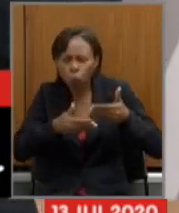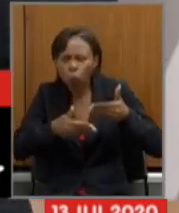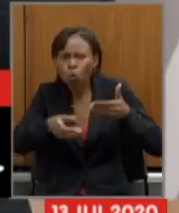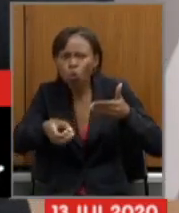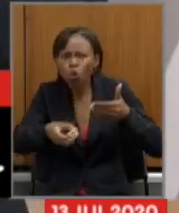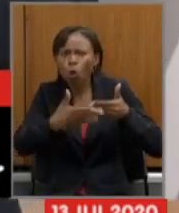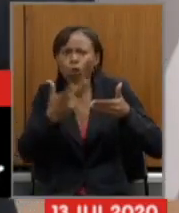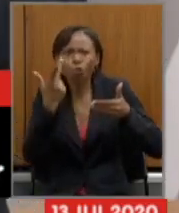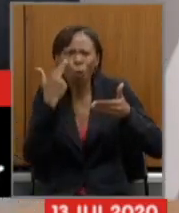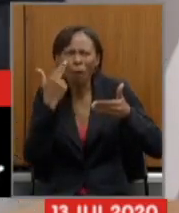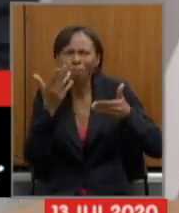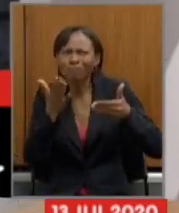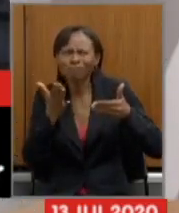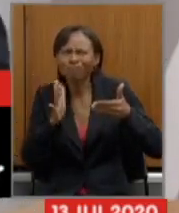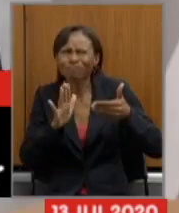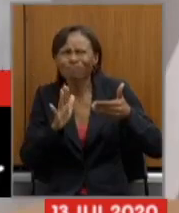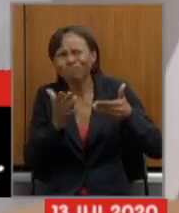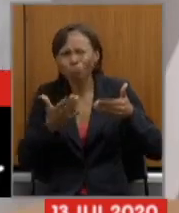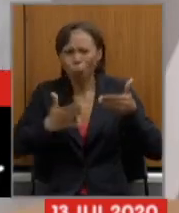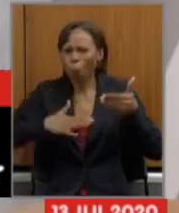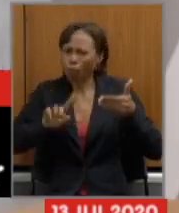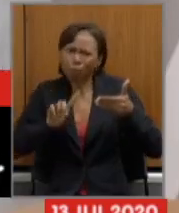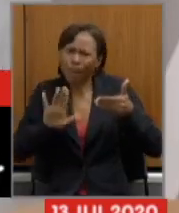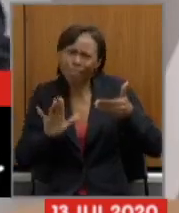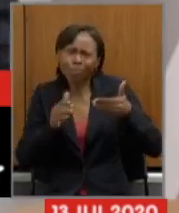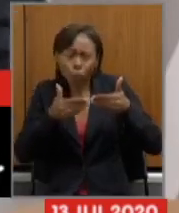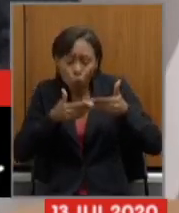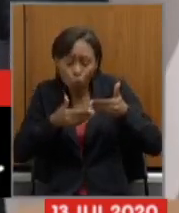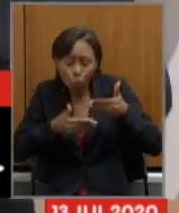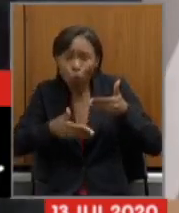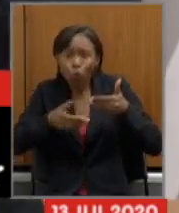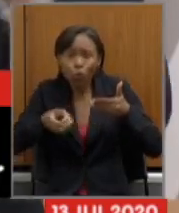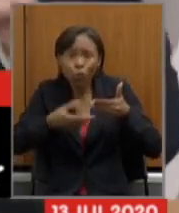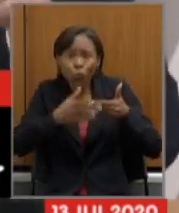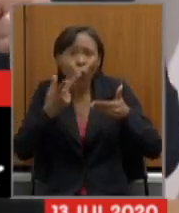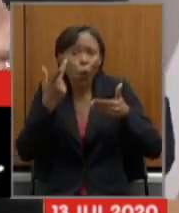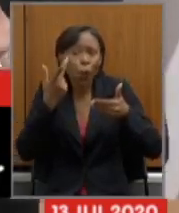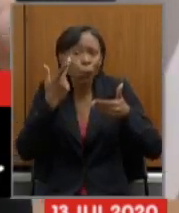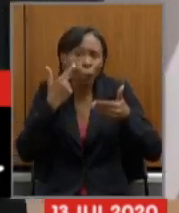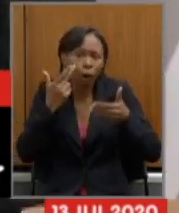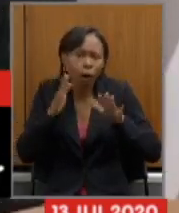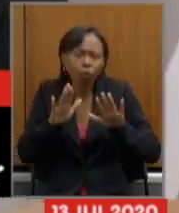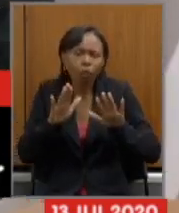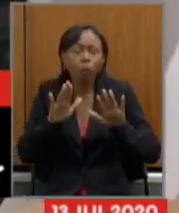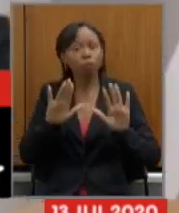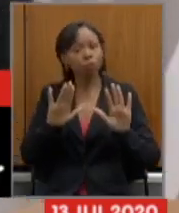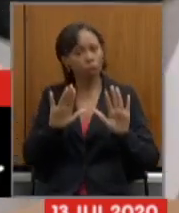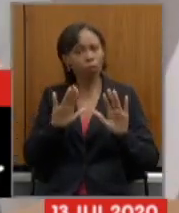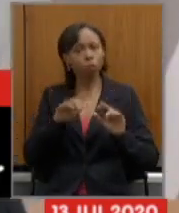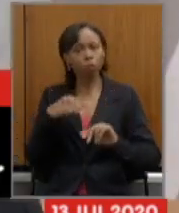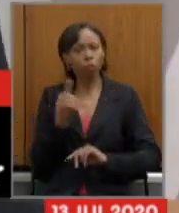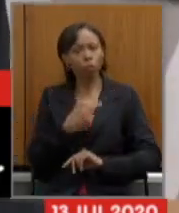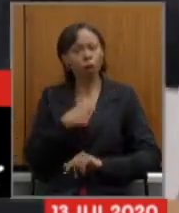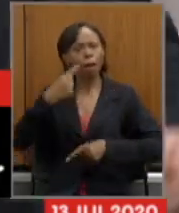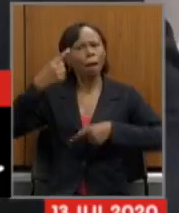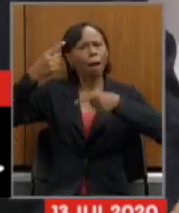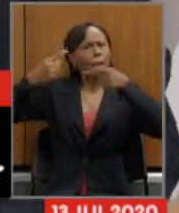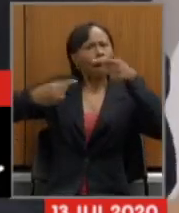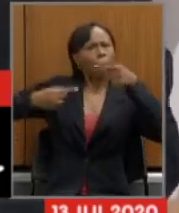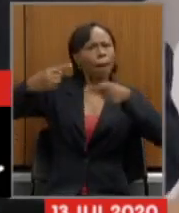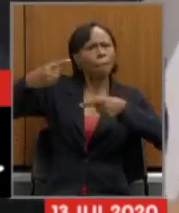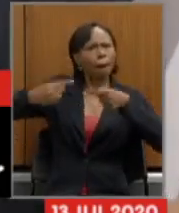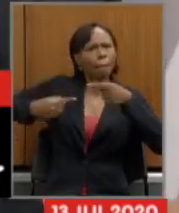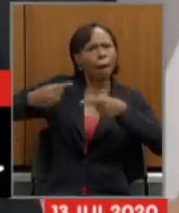assim deputado Cleiton professor Cleiton nós discutimos diversos assuntos nesta casa de março